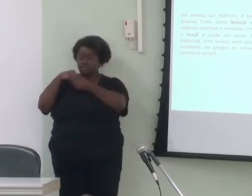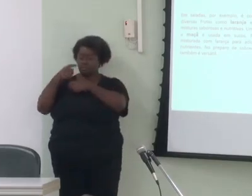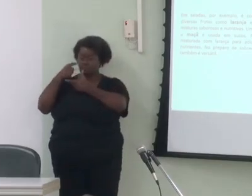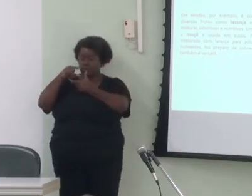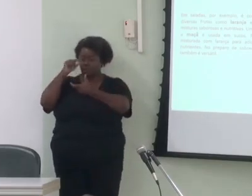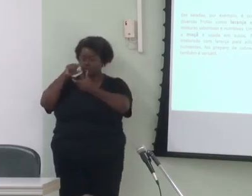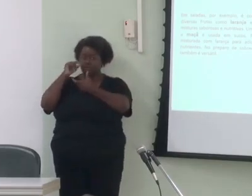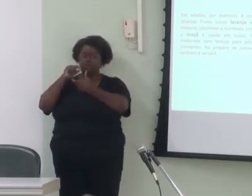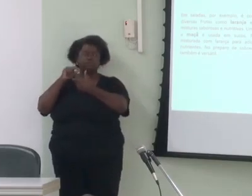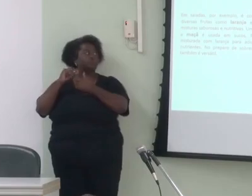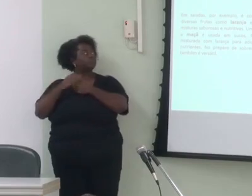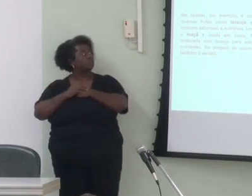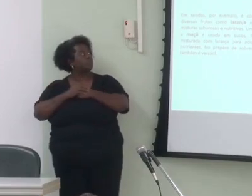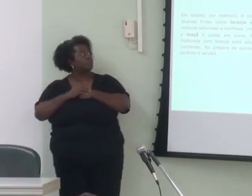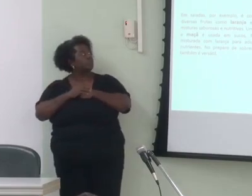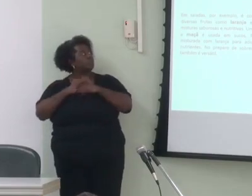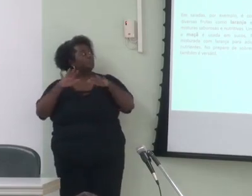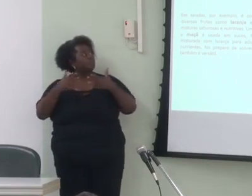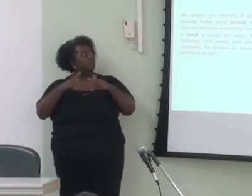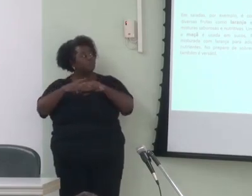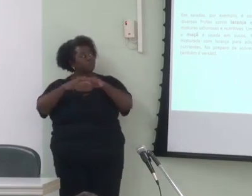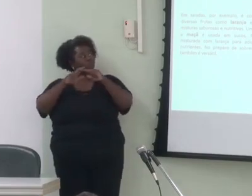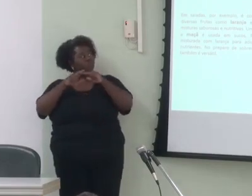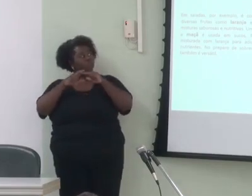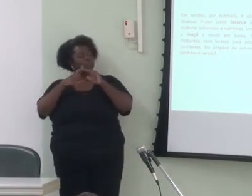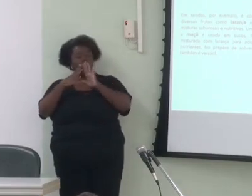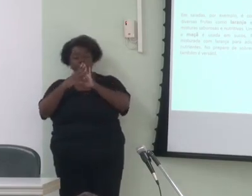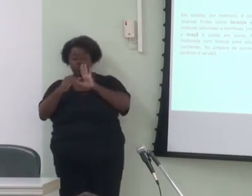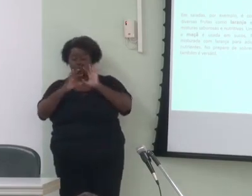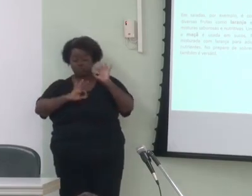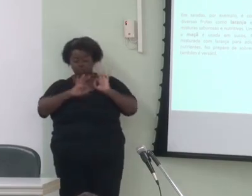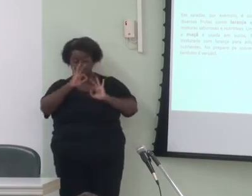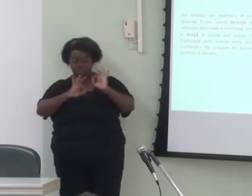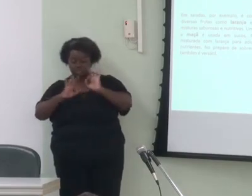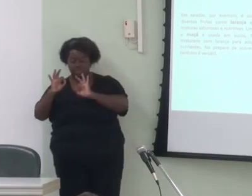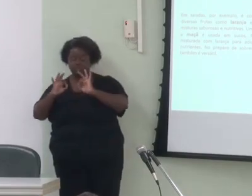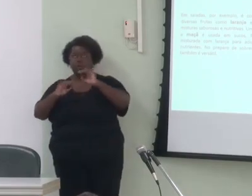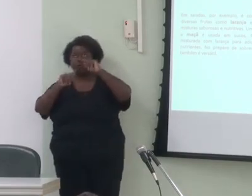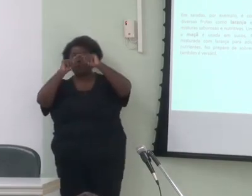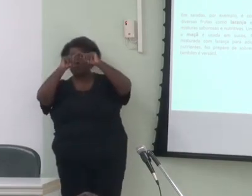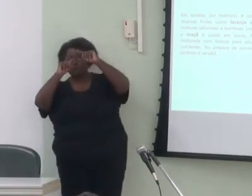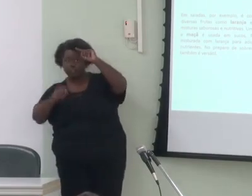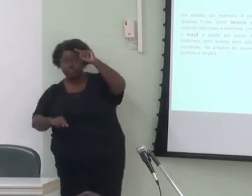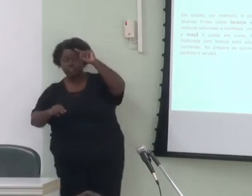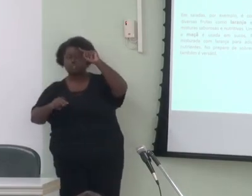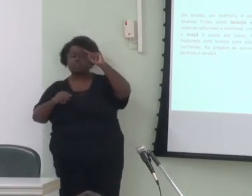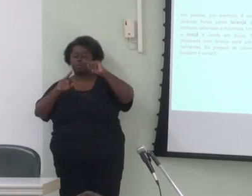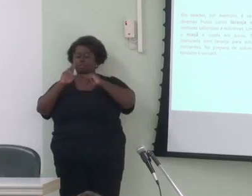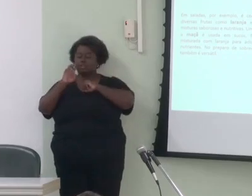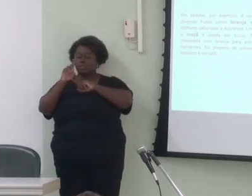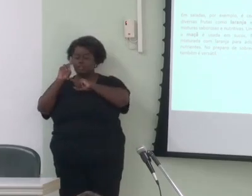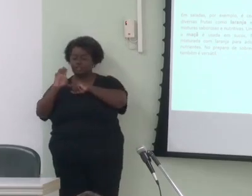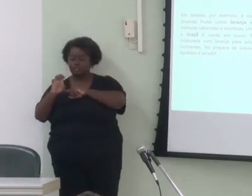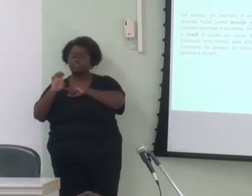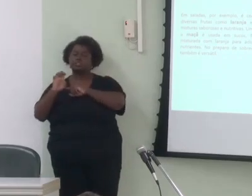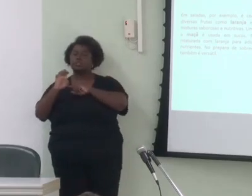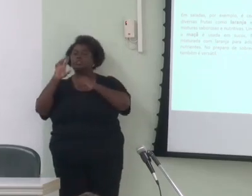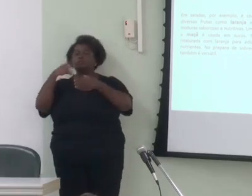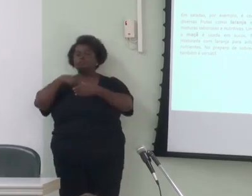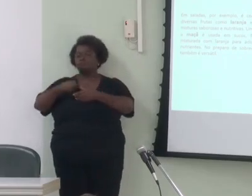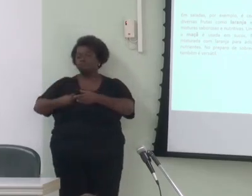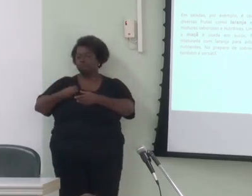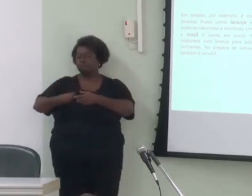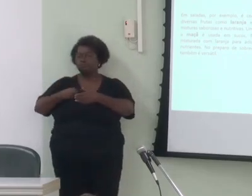por essas razões o modelo de organização vertical da rede em elo de natureza taxonômica está presente em qualquer abordagem